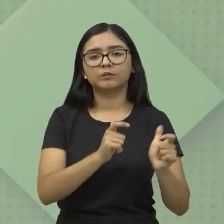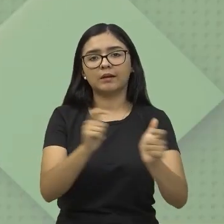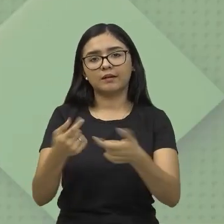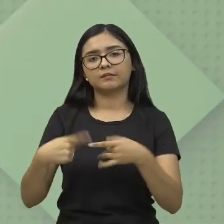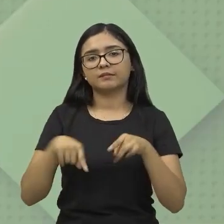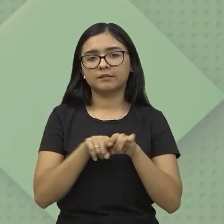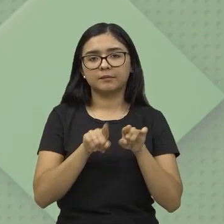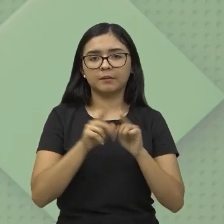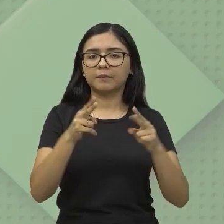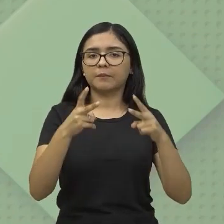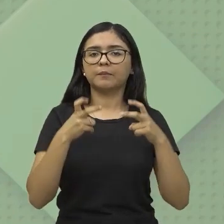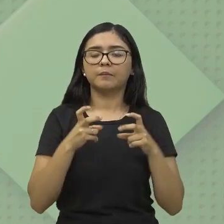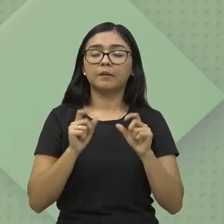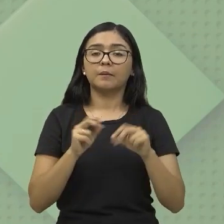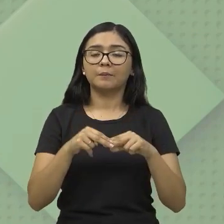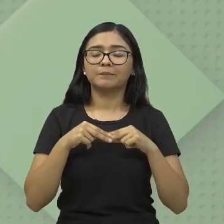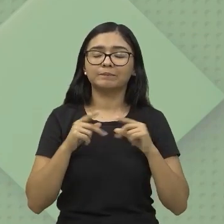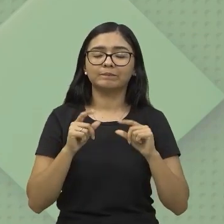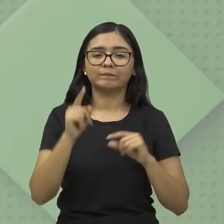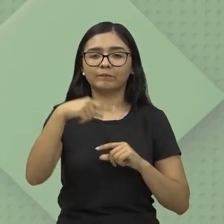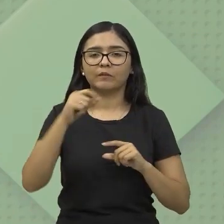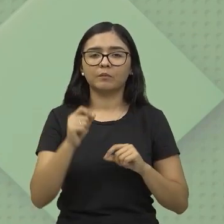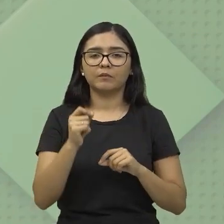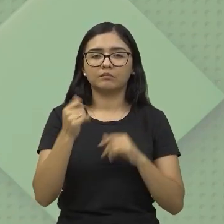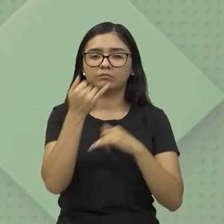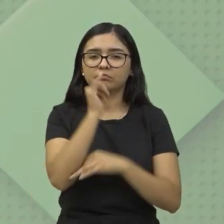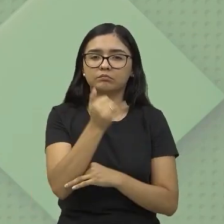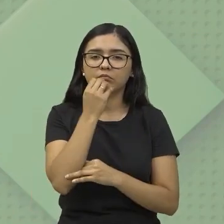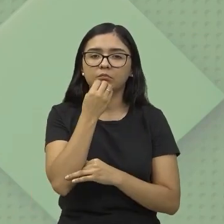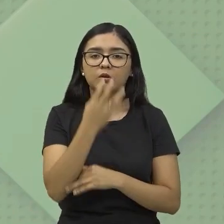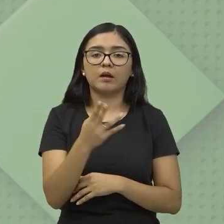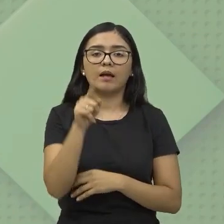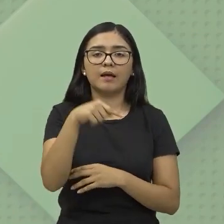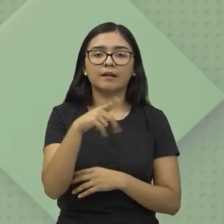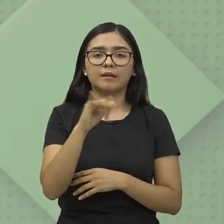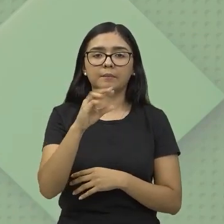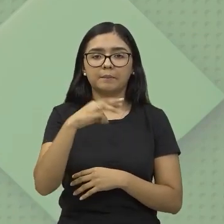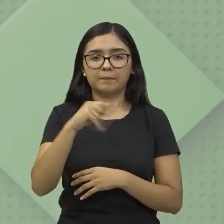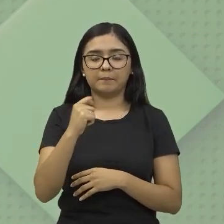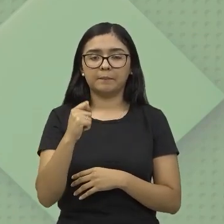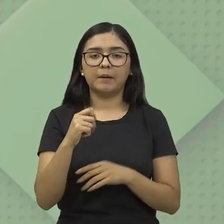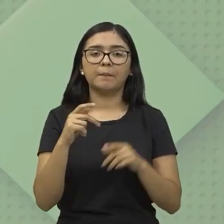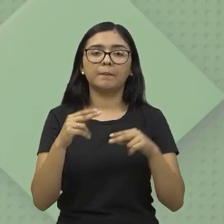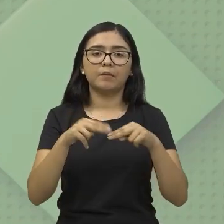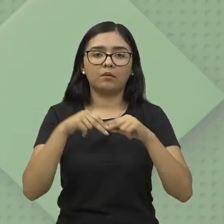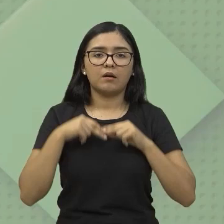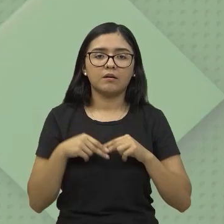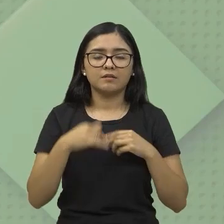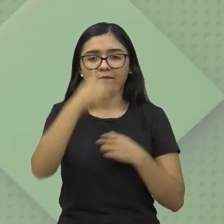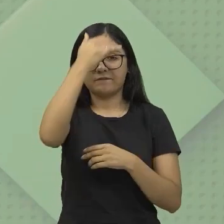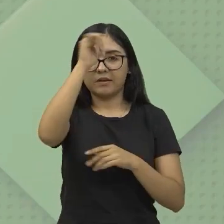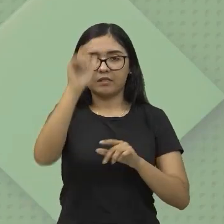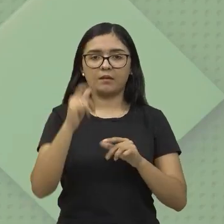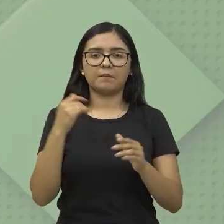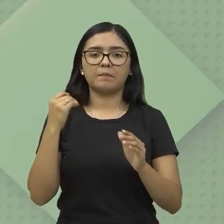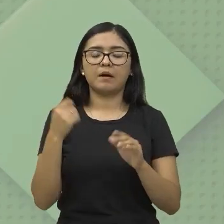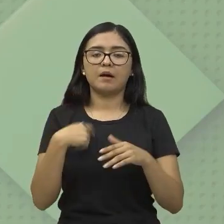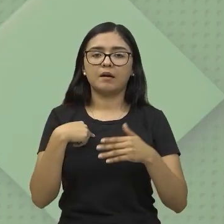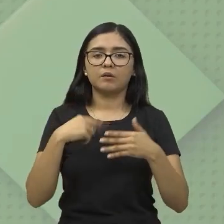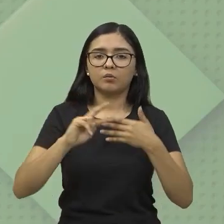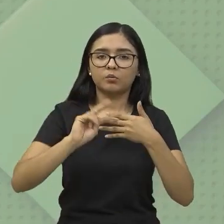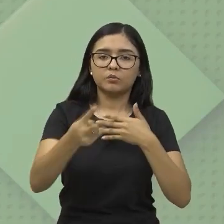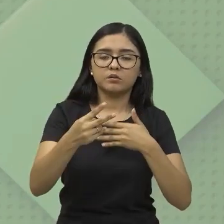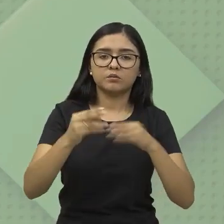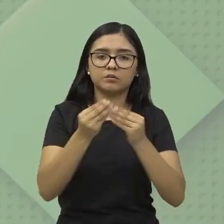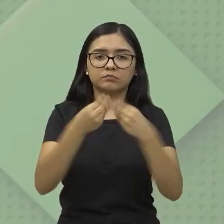porque ela é uma energia eficiente e ela é considerada limpa porque ela vai causar menos impactos ao ambiente onde